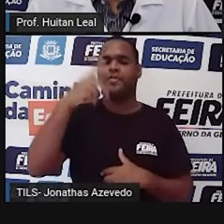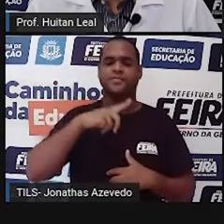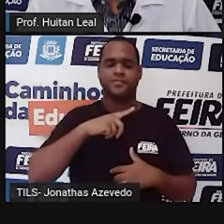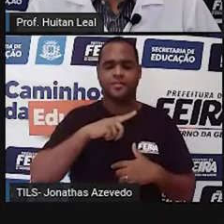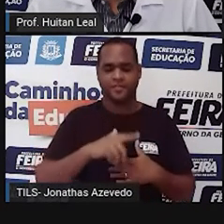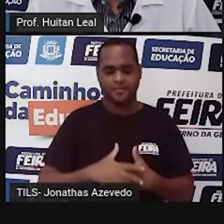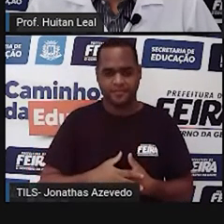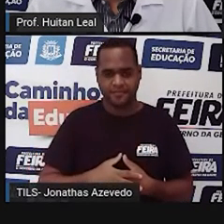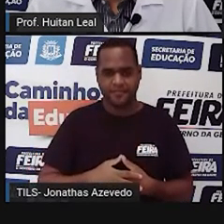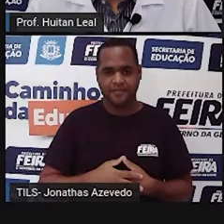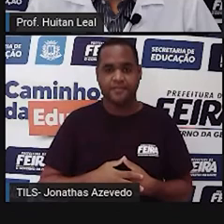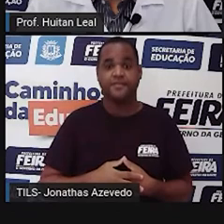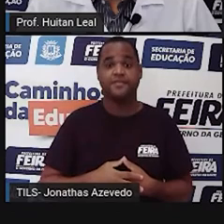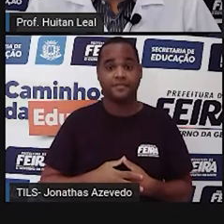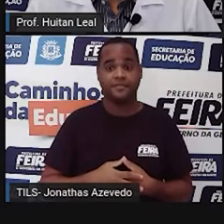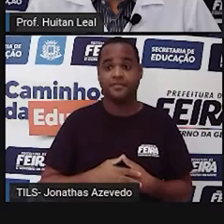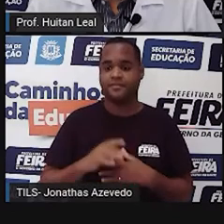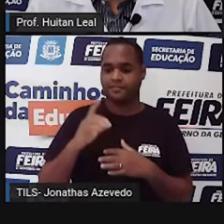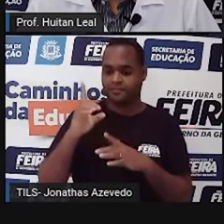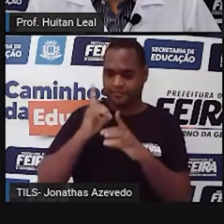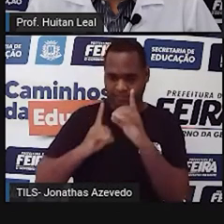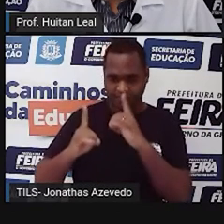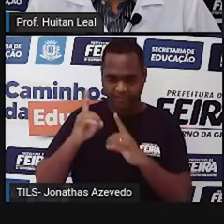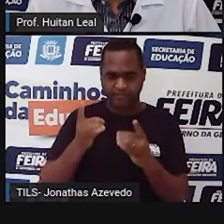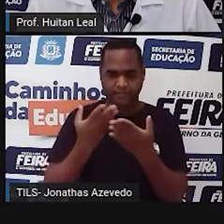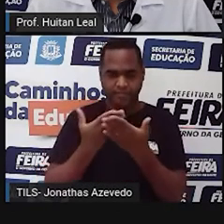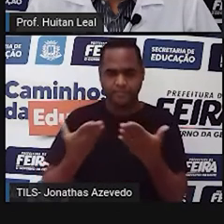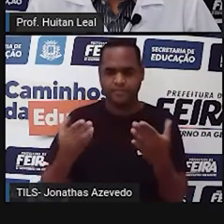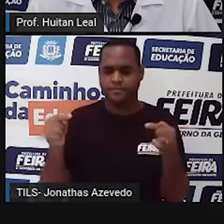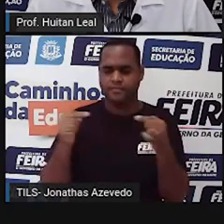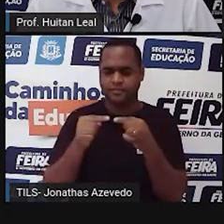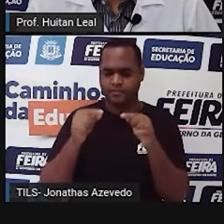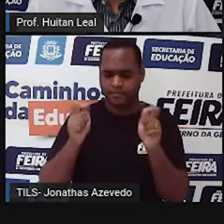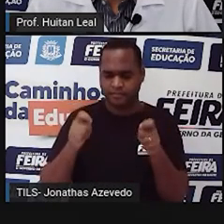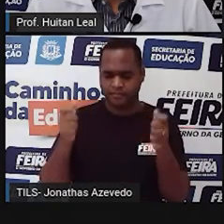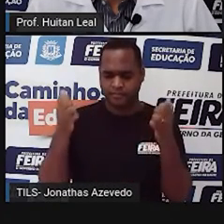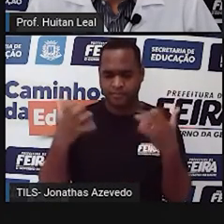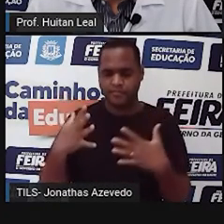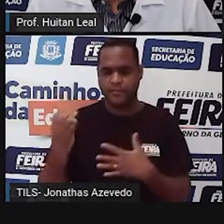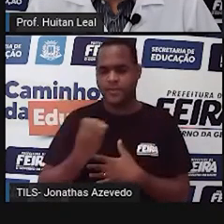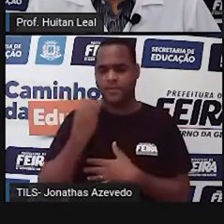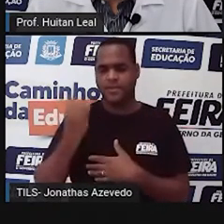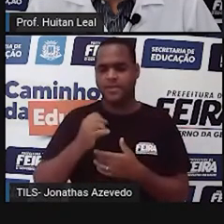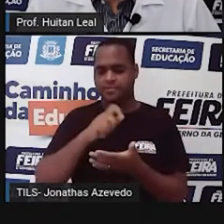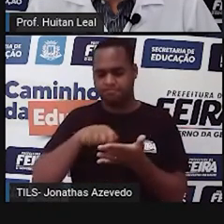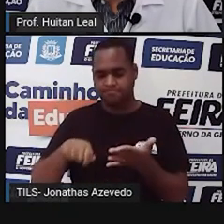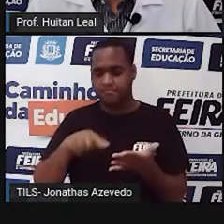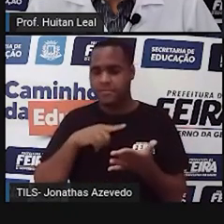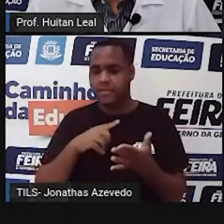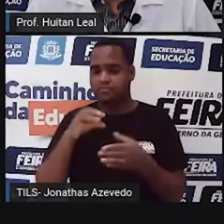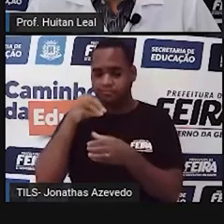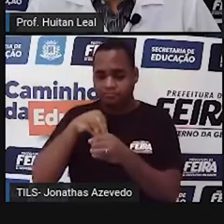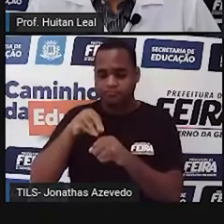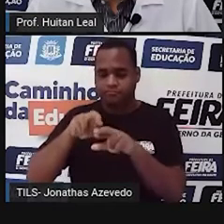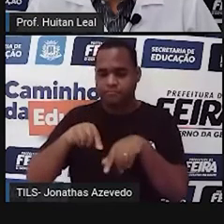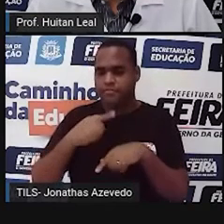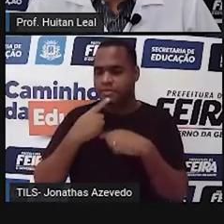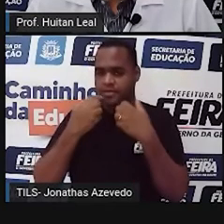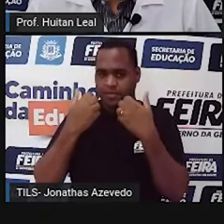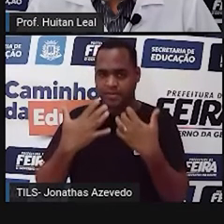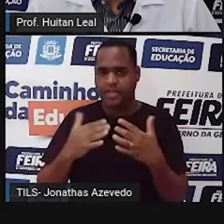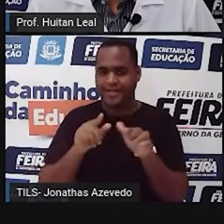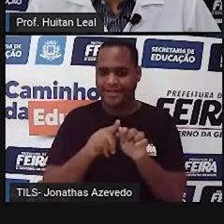Esse diálogo tem que estar dentro de uma determinada norma de escrita, dentro de um que a gente chama de